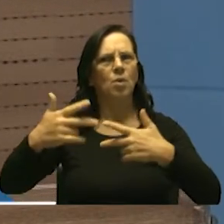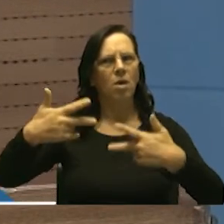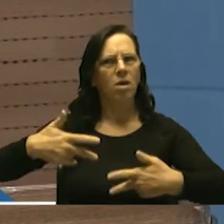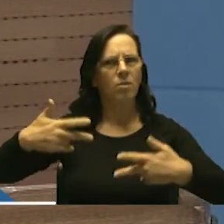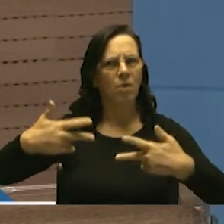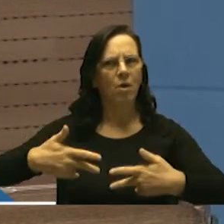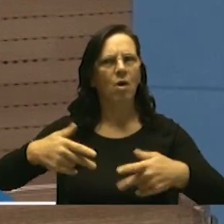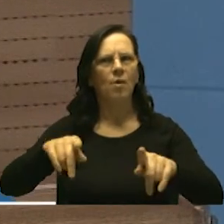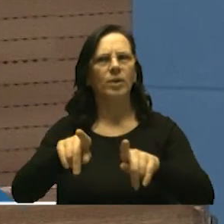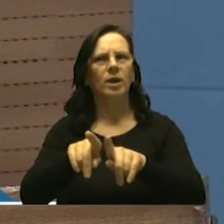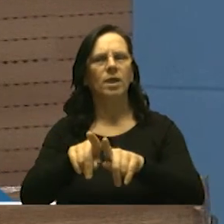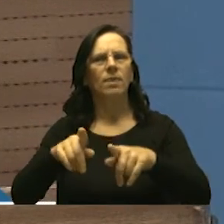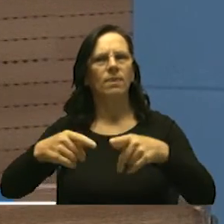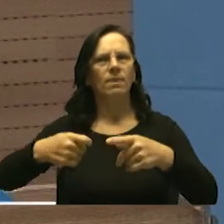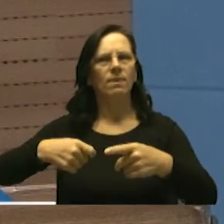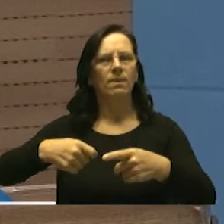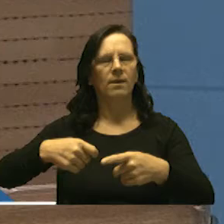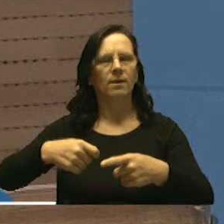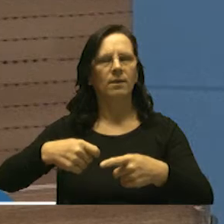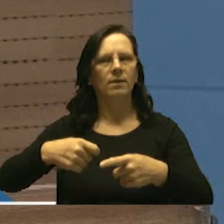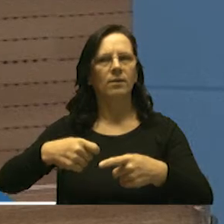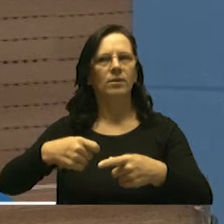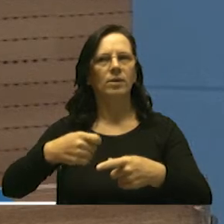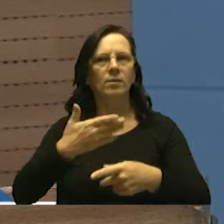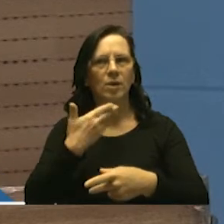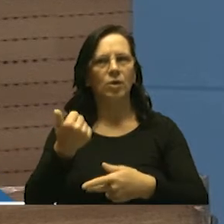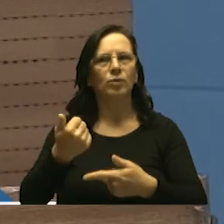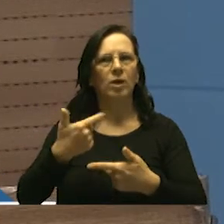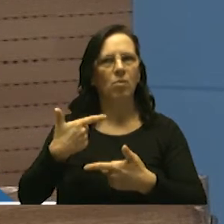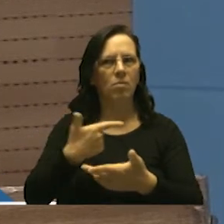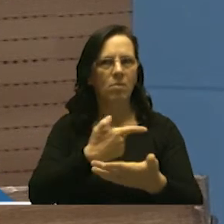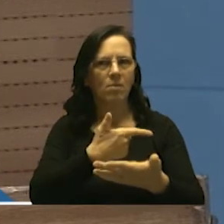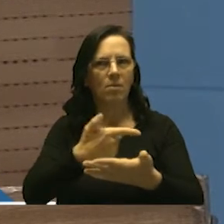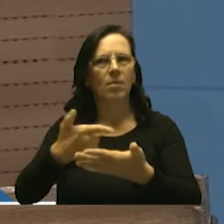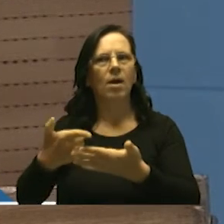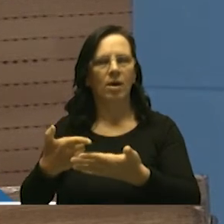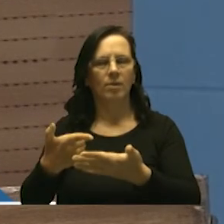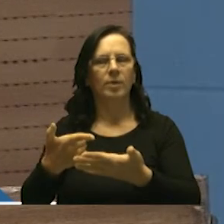Essa sua fala foi forte. e cabe a nós